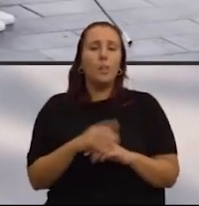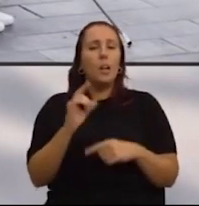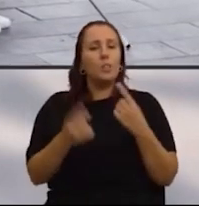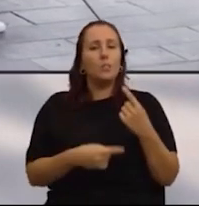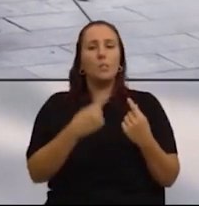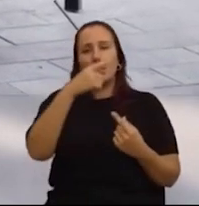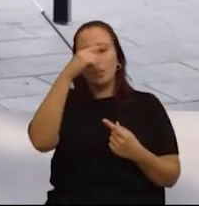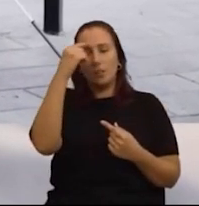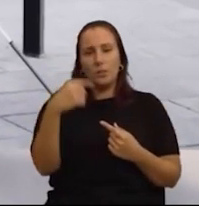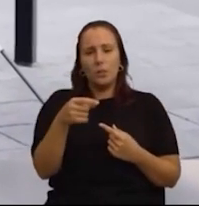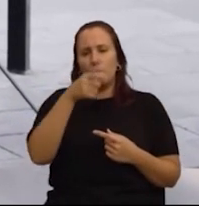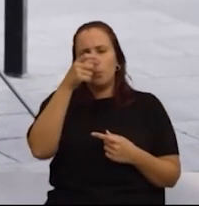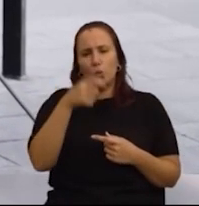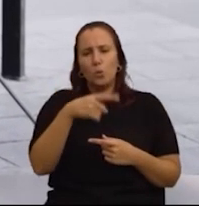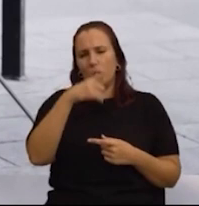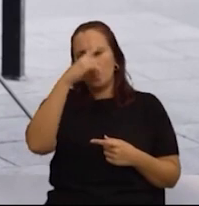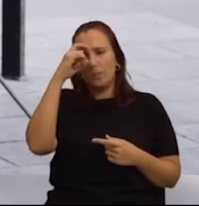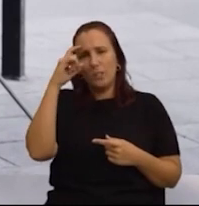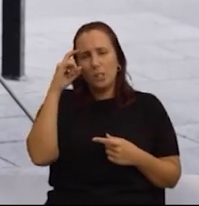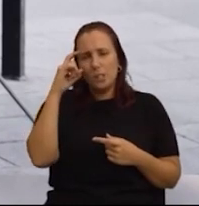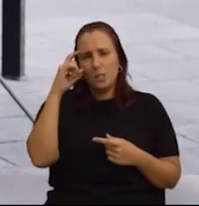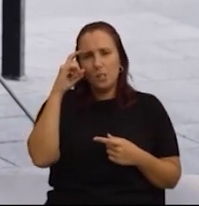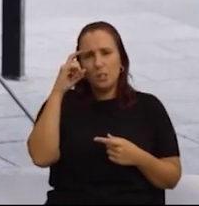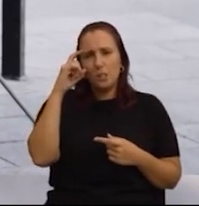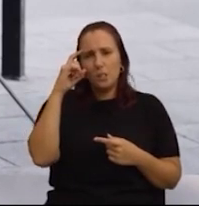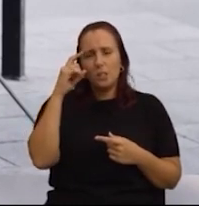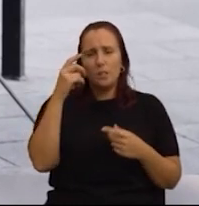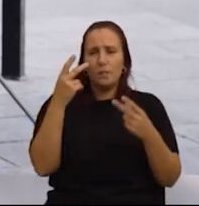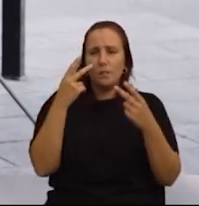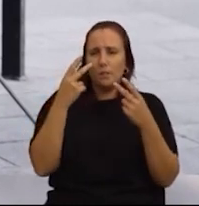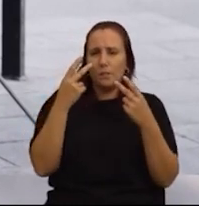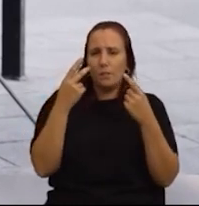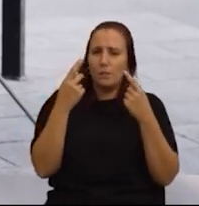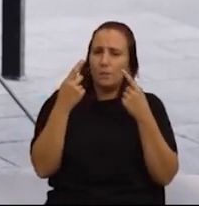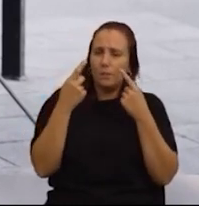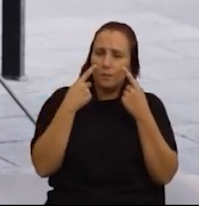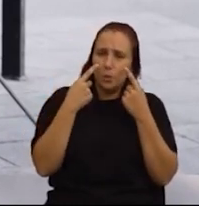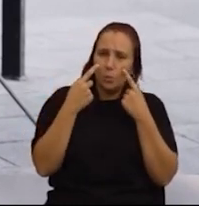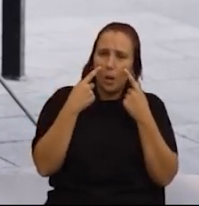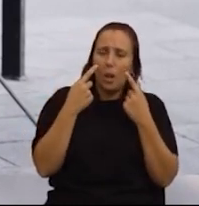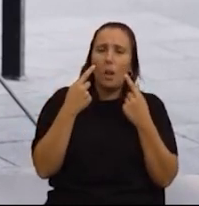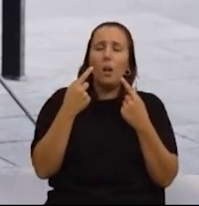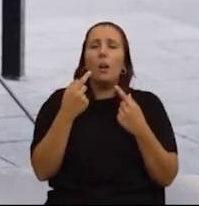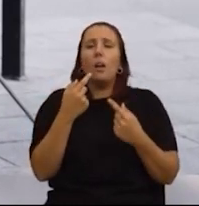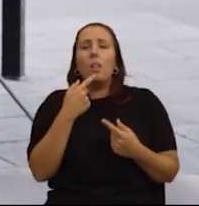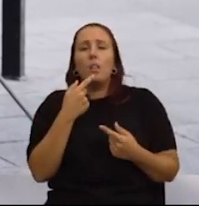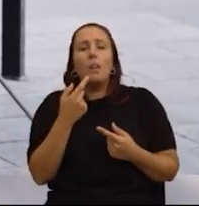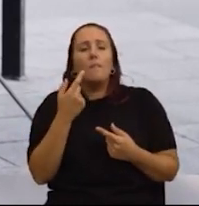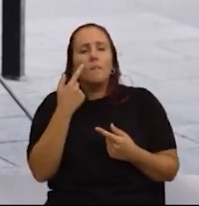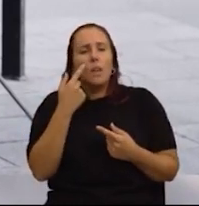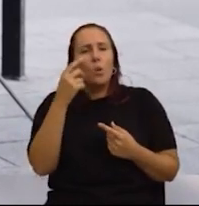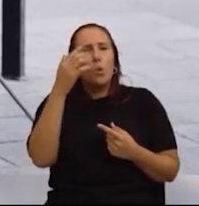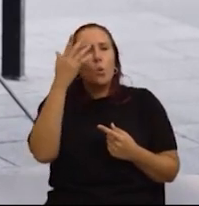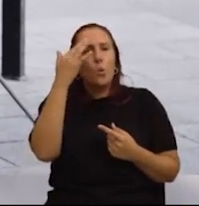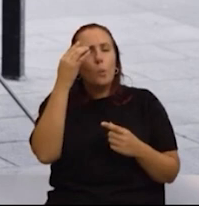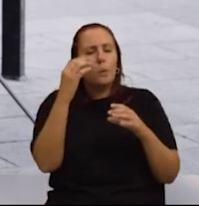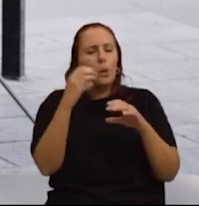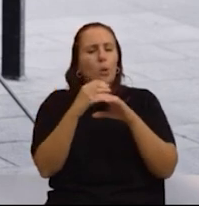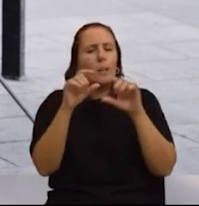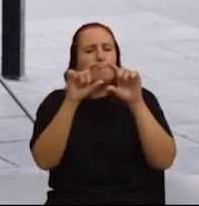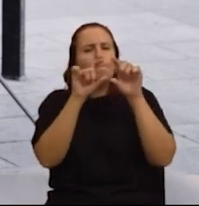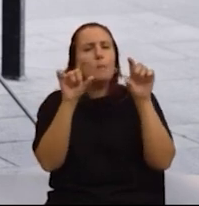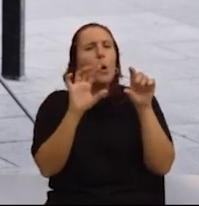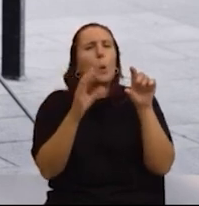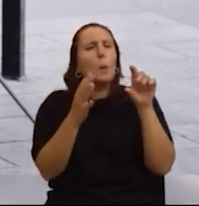difícil para pessoas com dificuldades visuais conseguir identificar o número da carreira e o